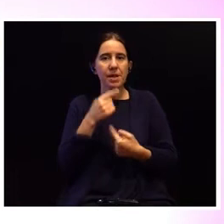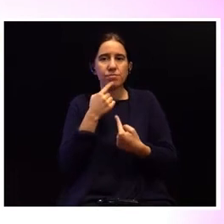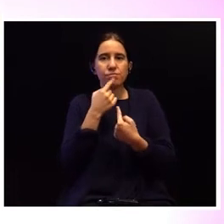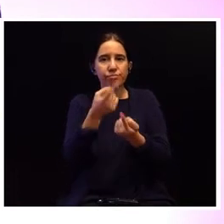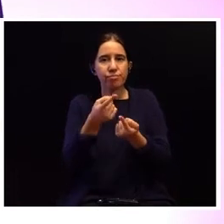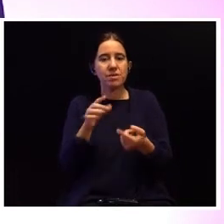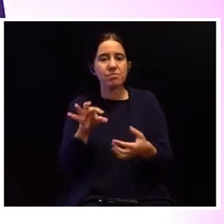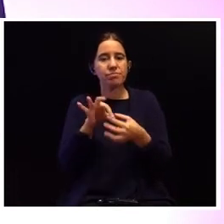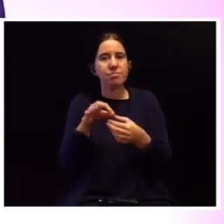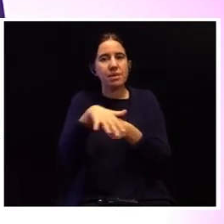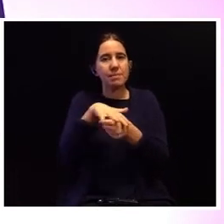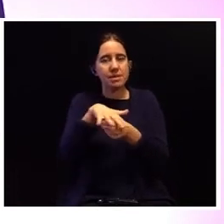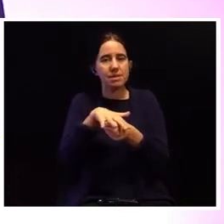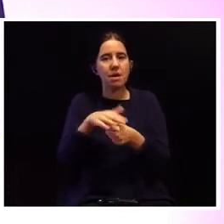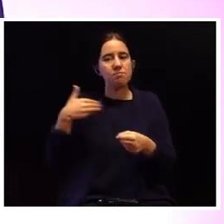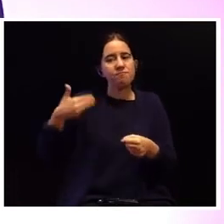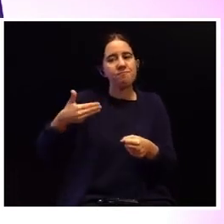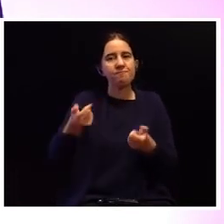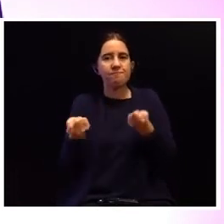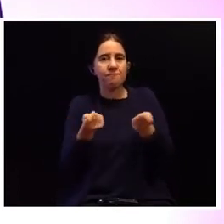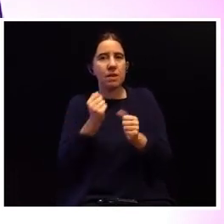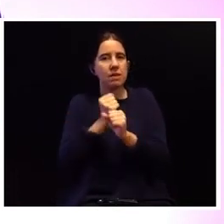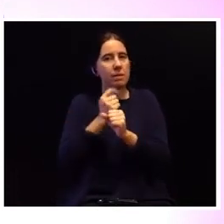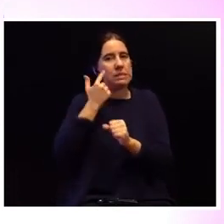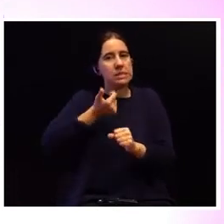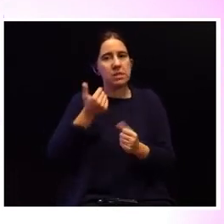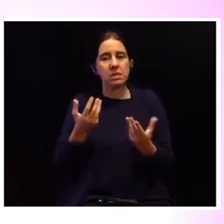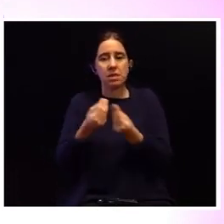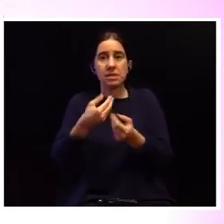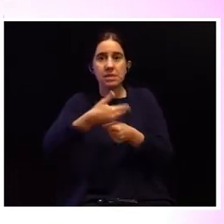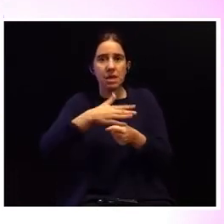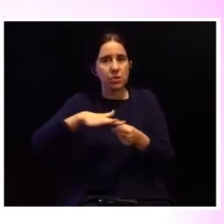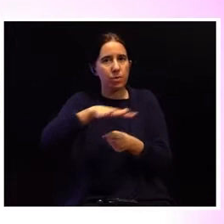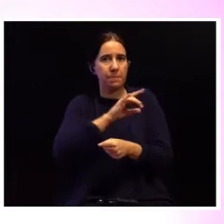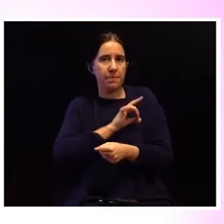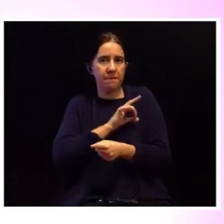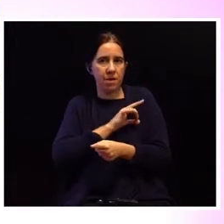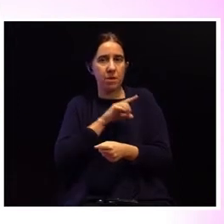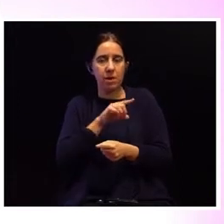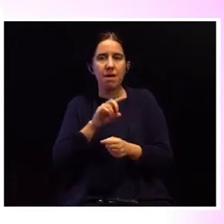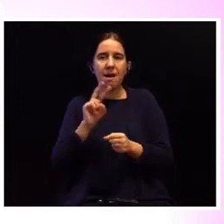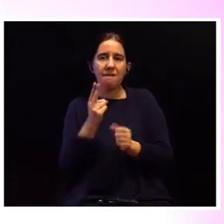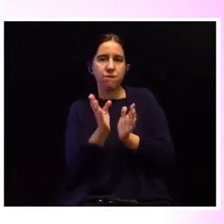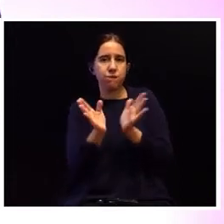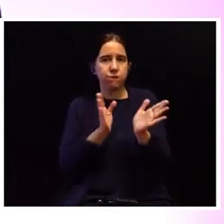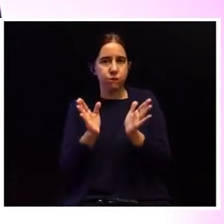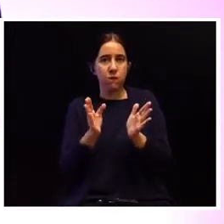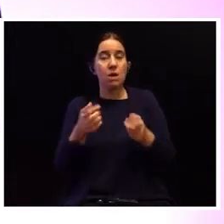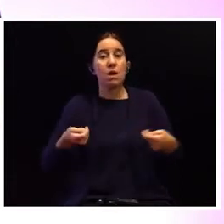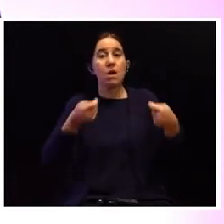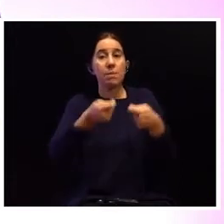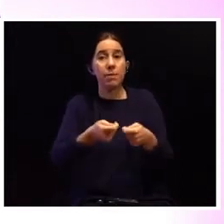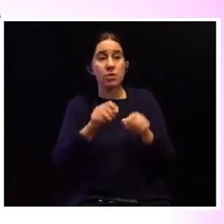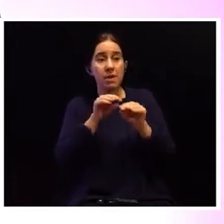uma dimensão que temos desenvolvido de trabalho fundamental com o sector privado, isto numa dupla vertente, apostando na